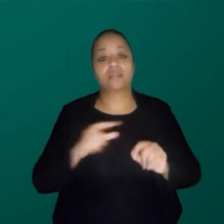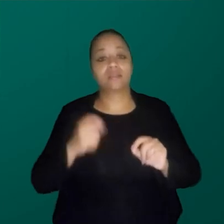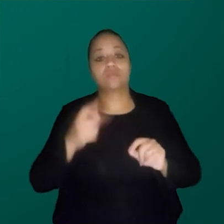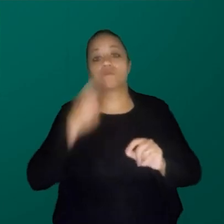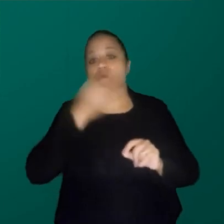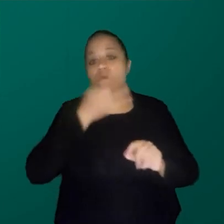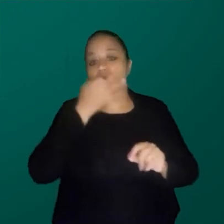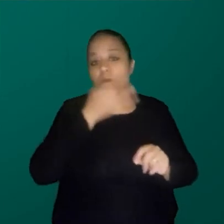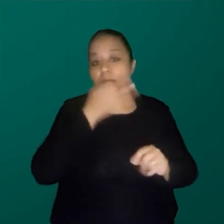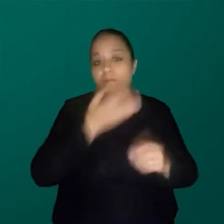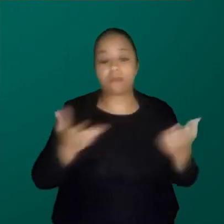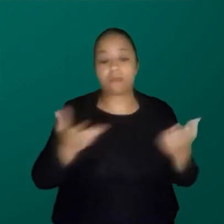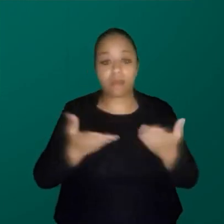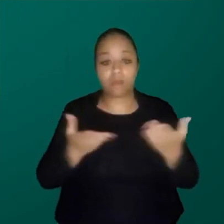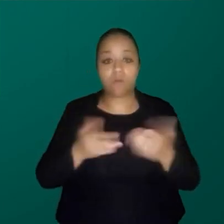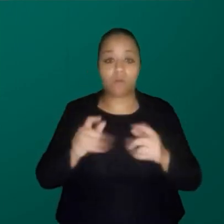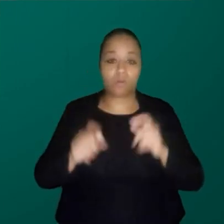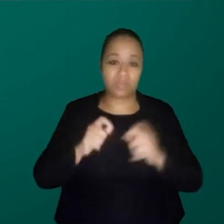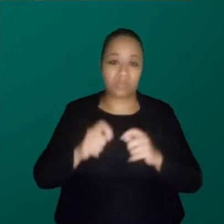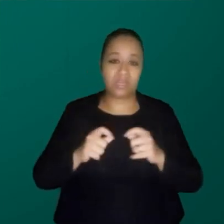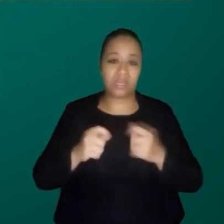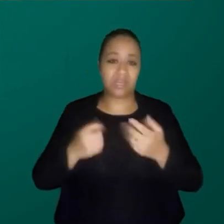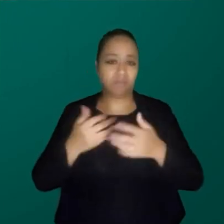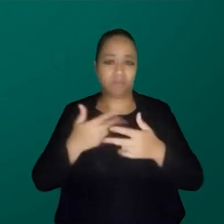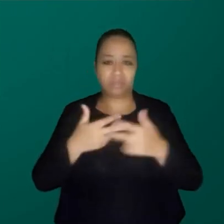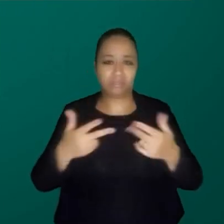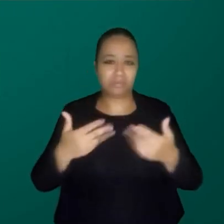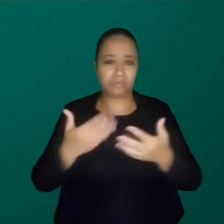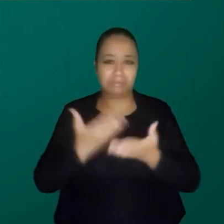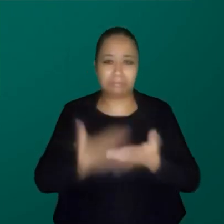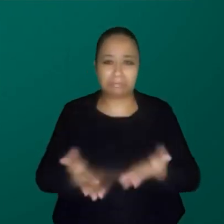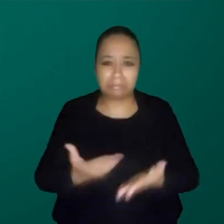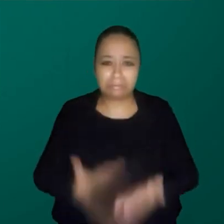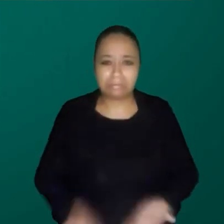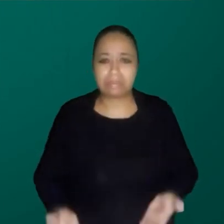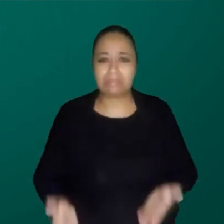comentei agora há pouco, desse grande roubo que aconteceu e dessa